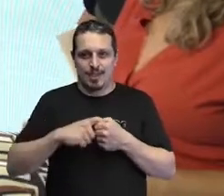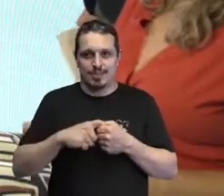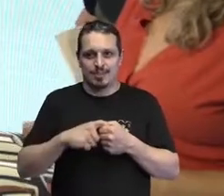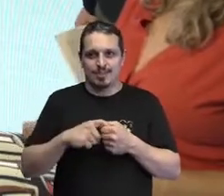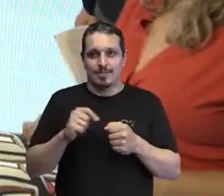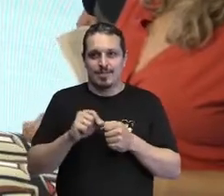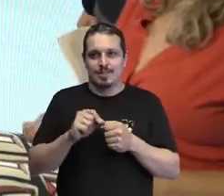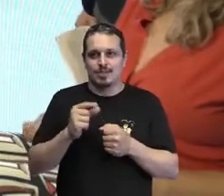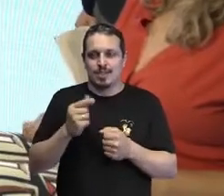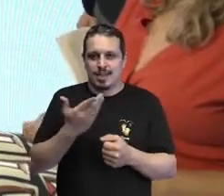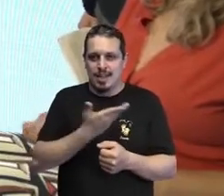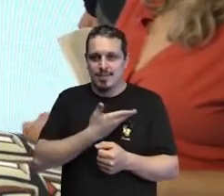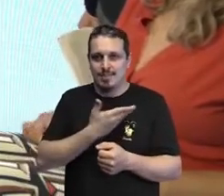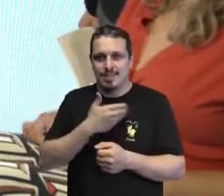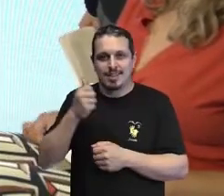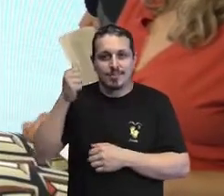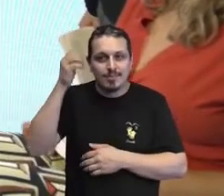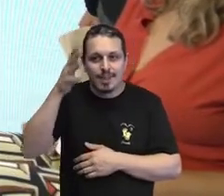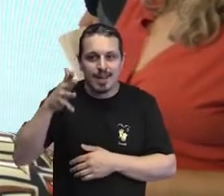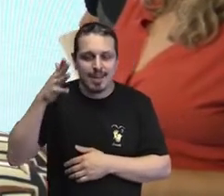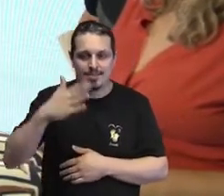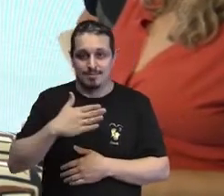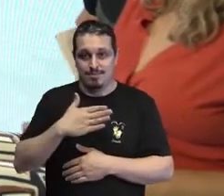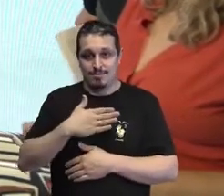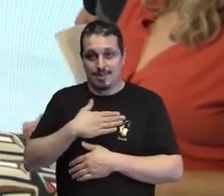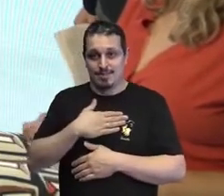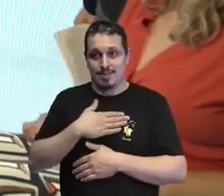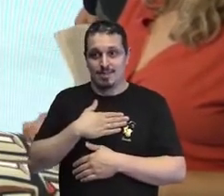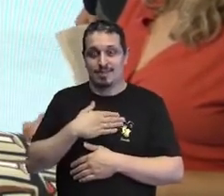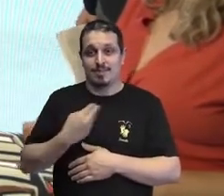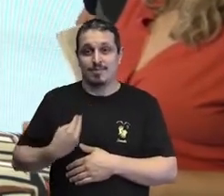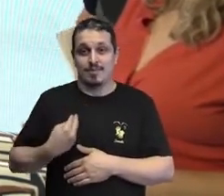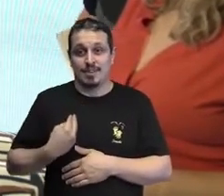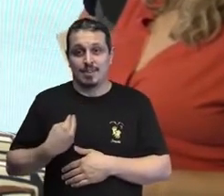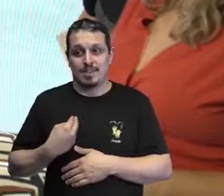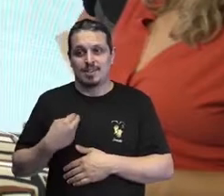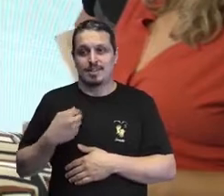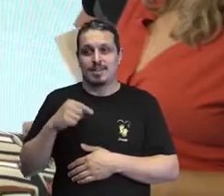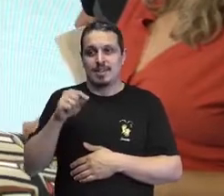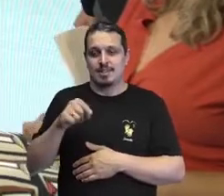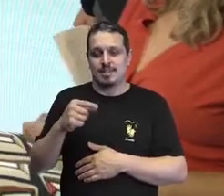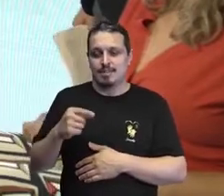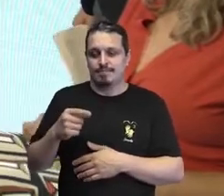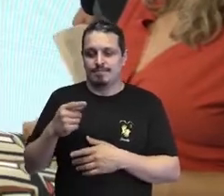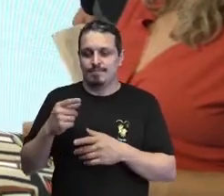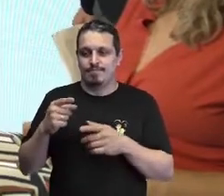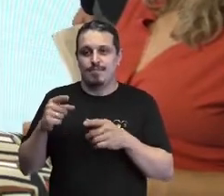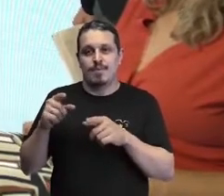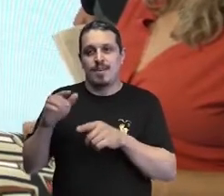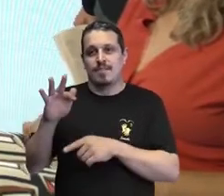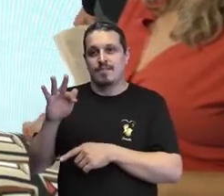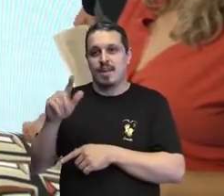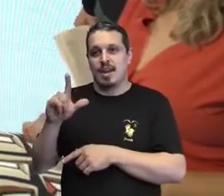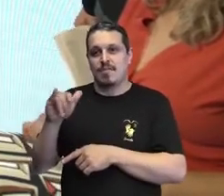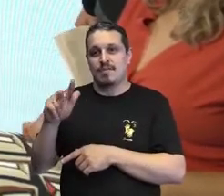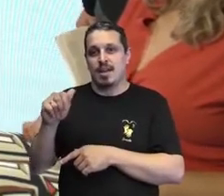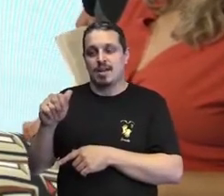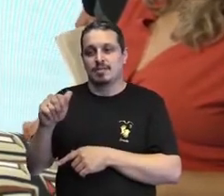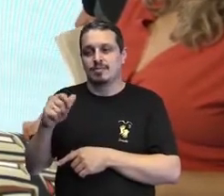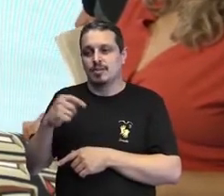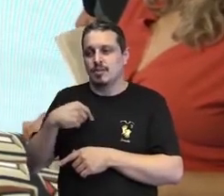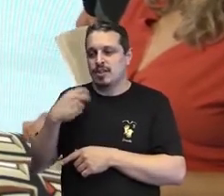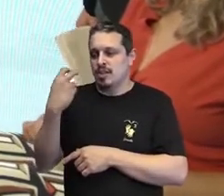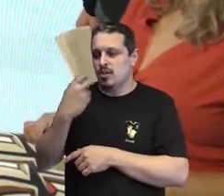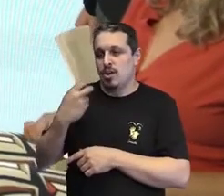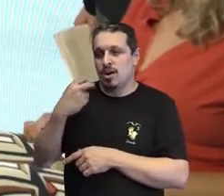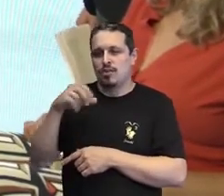grande mentora na minha vida e na minha vida profissional também, Flávia Ramos, ela sempre diz que a gente tem que ser vocal e orelhal.